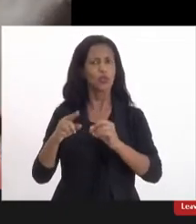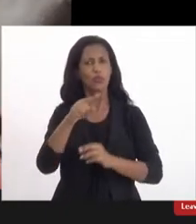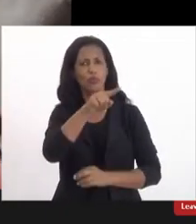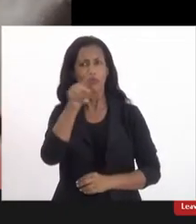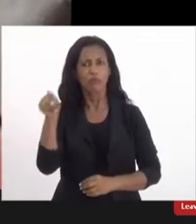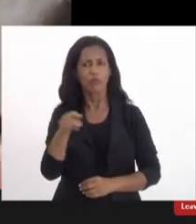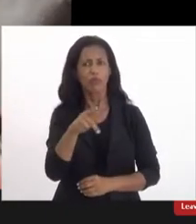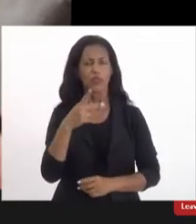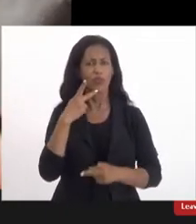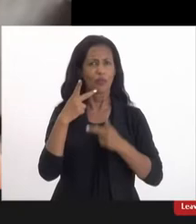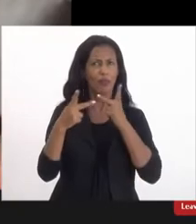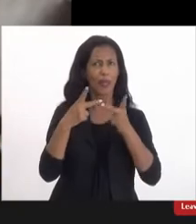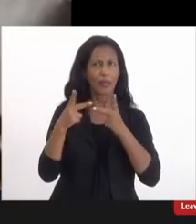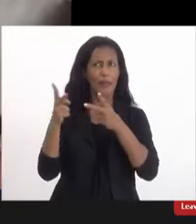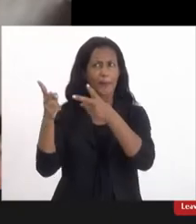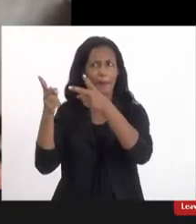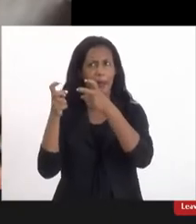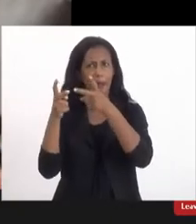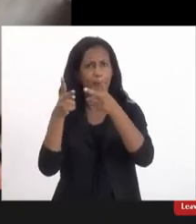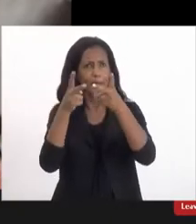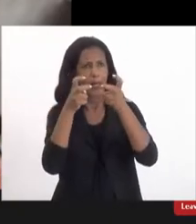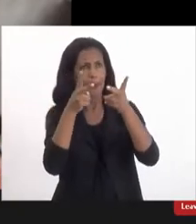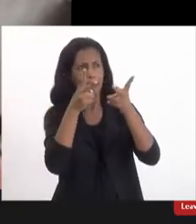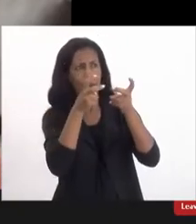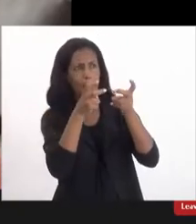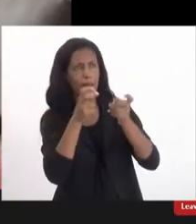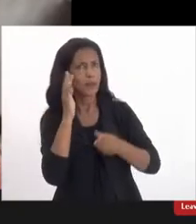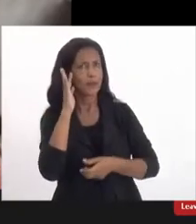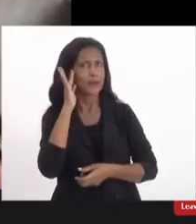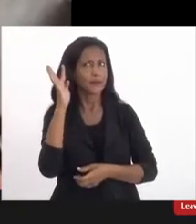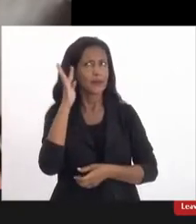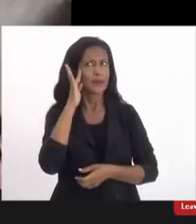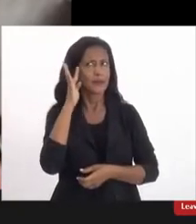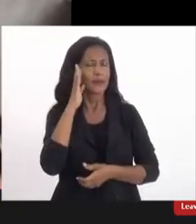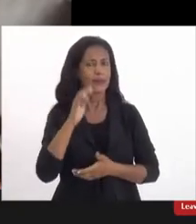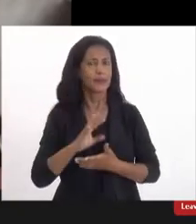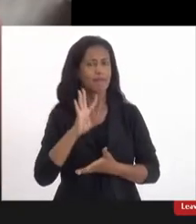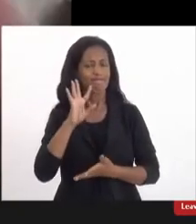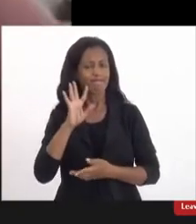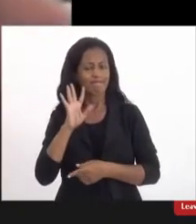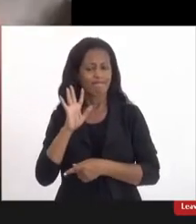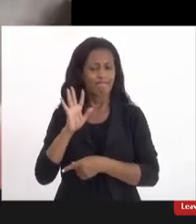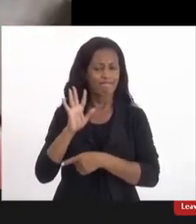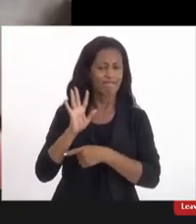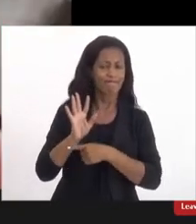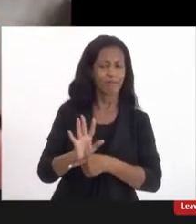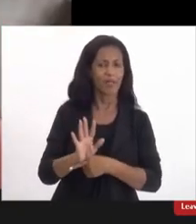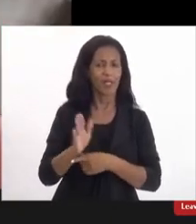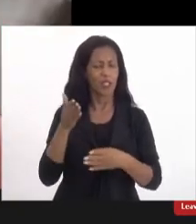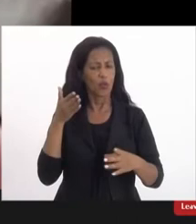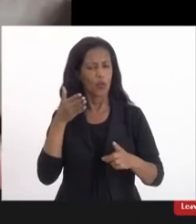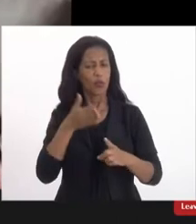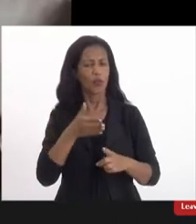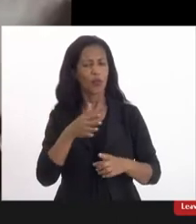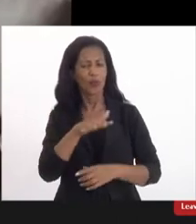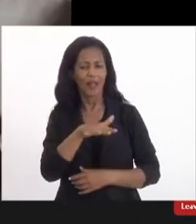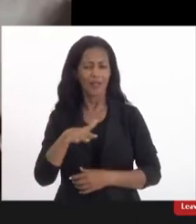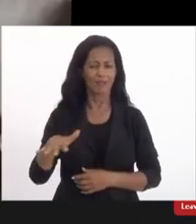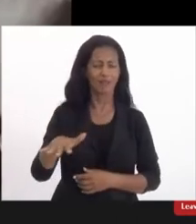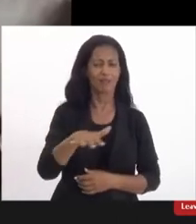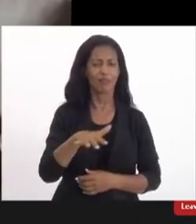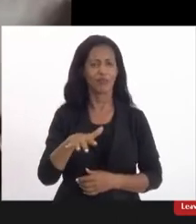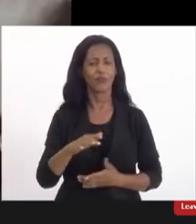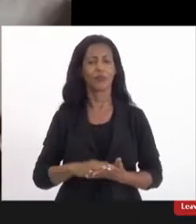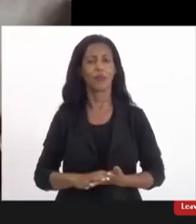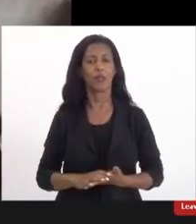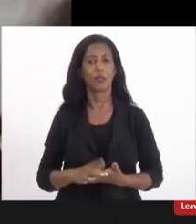falaram eu fui tirando algumas coisas do que eu imaginava falar para contribuir e eu vou focar na questão da ocupação dos espaços